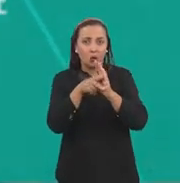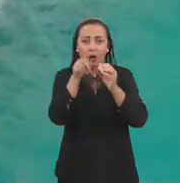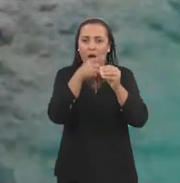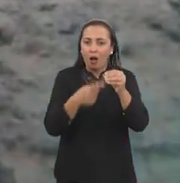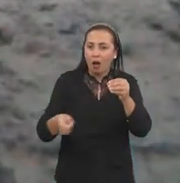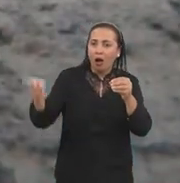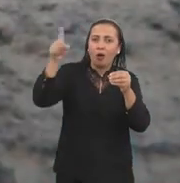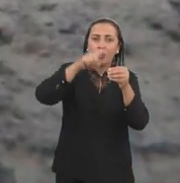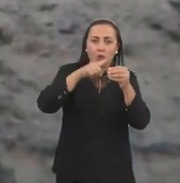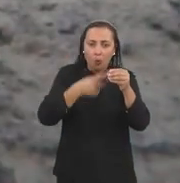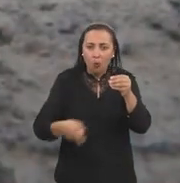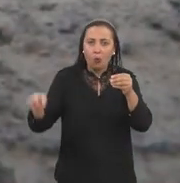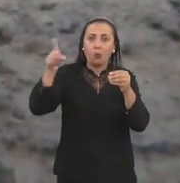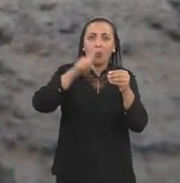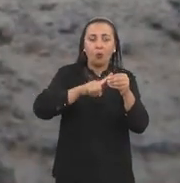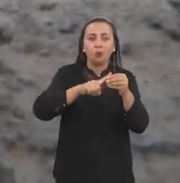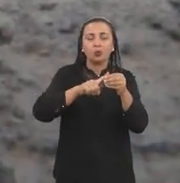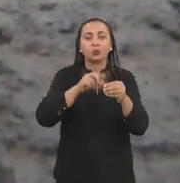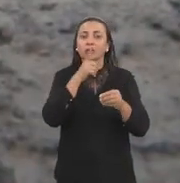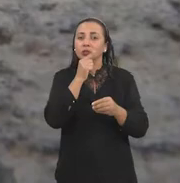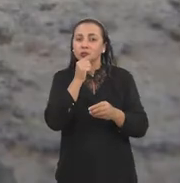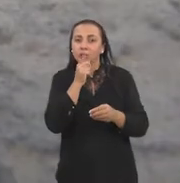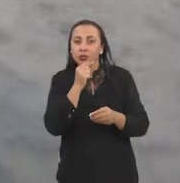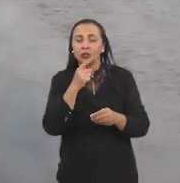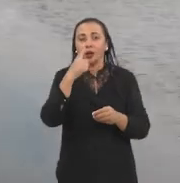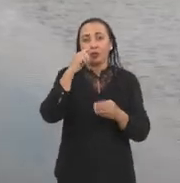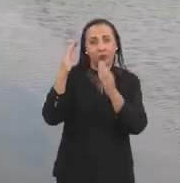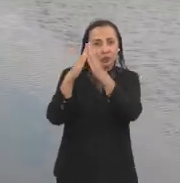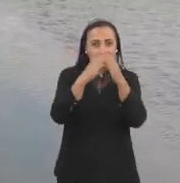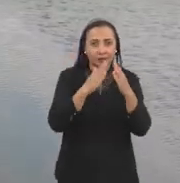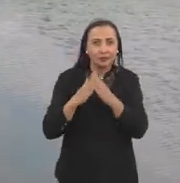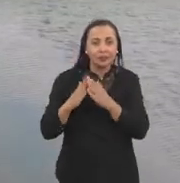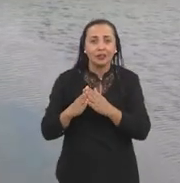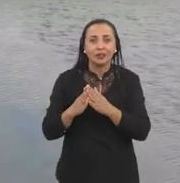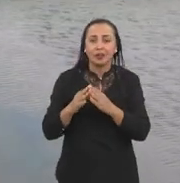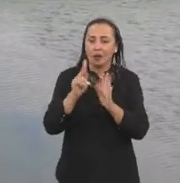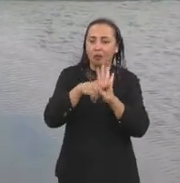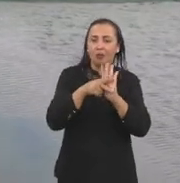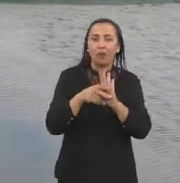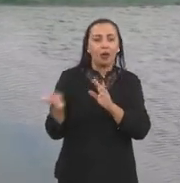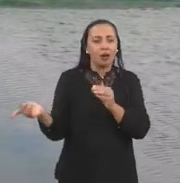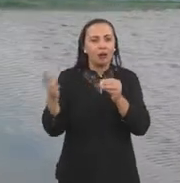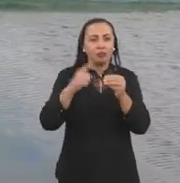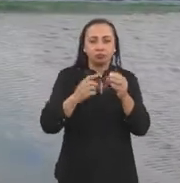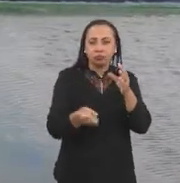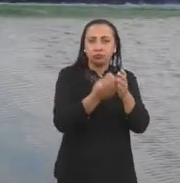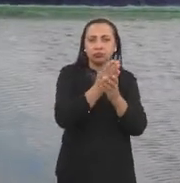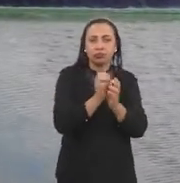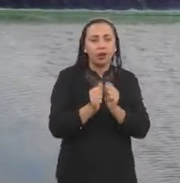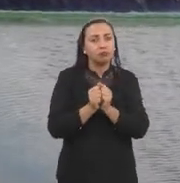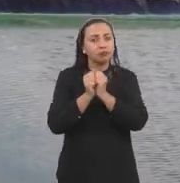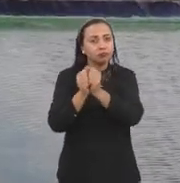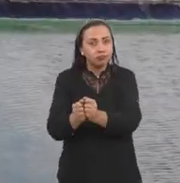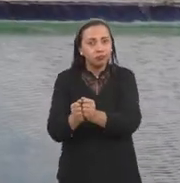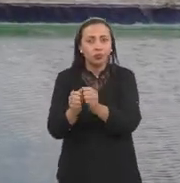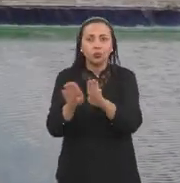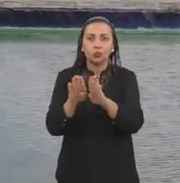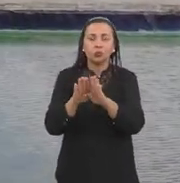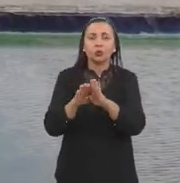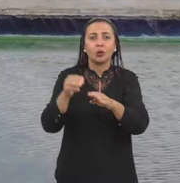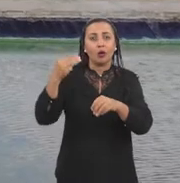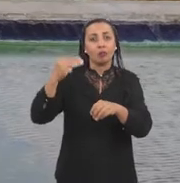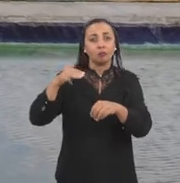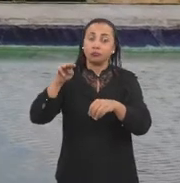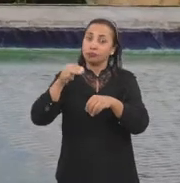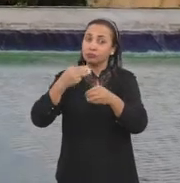O projeto Reuso de Água Residuária no Semiárido é um projeto que vem em parceria com o Instituto